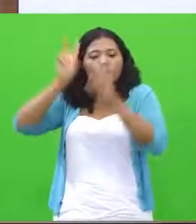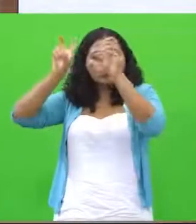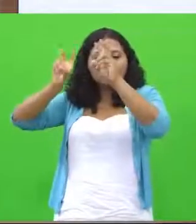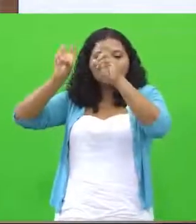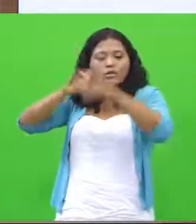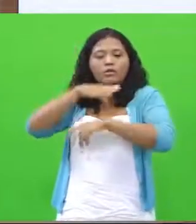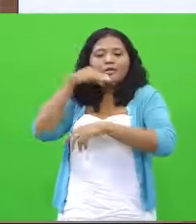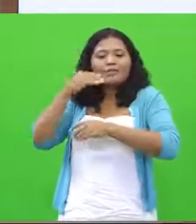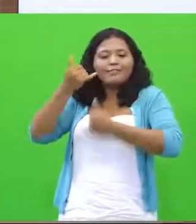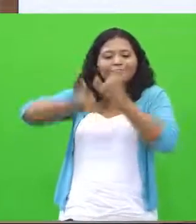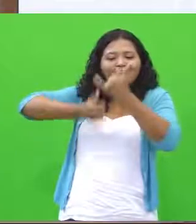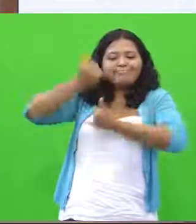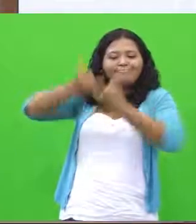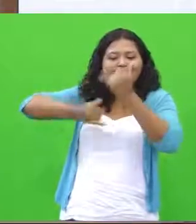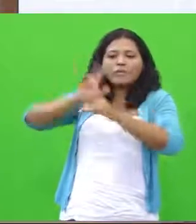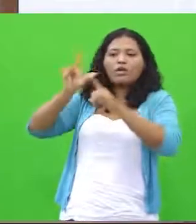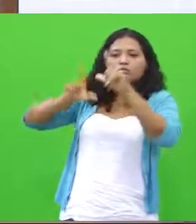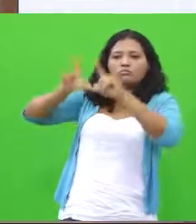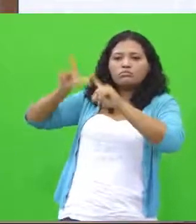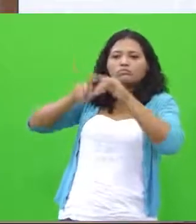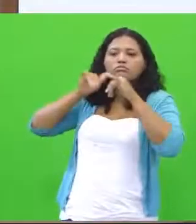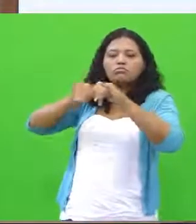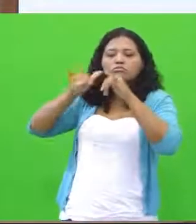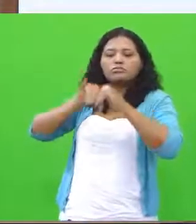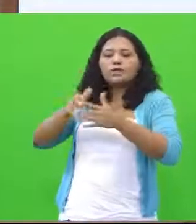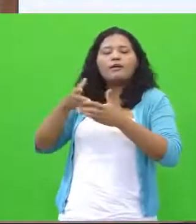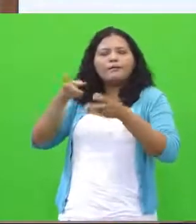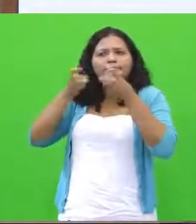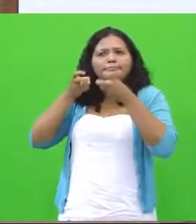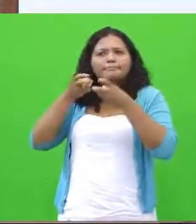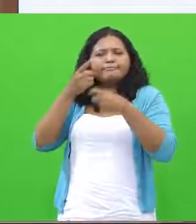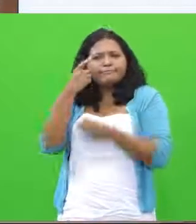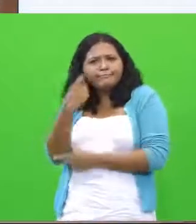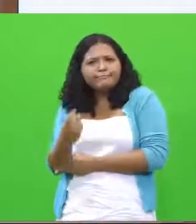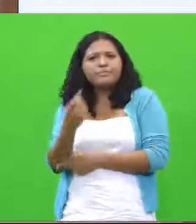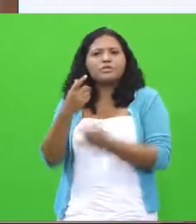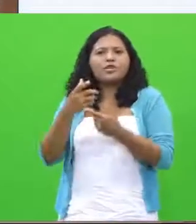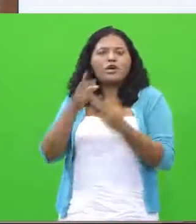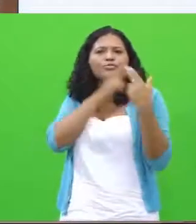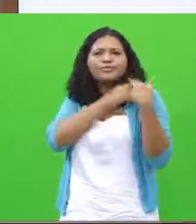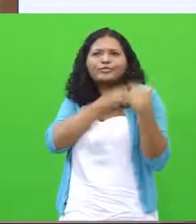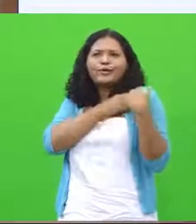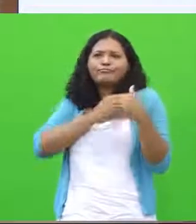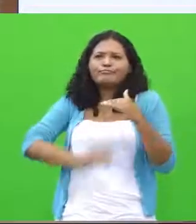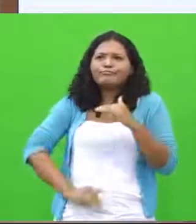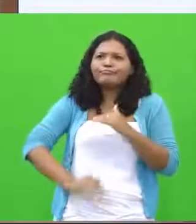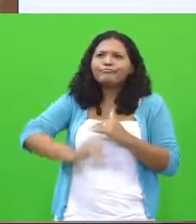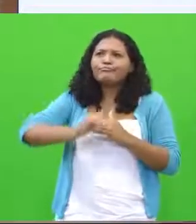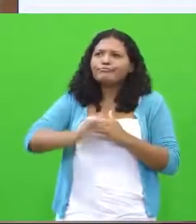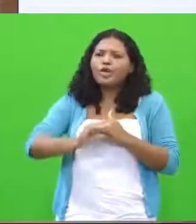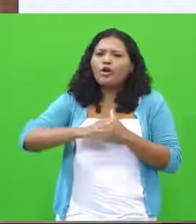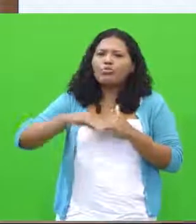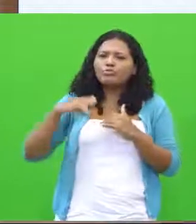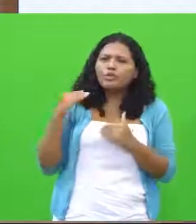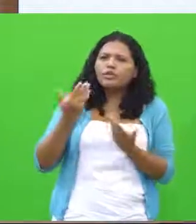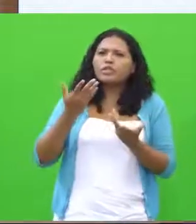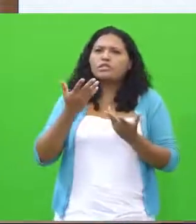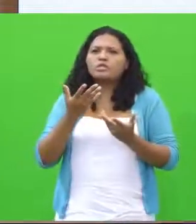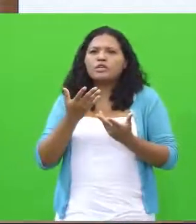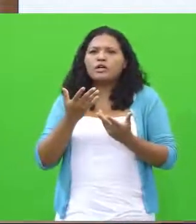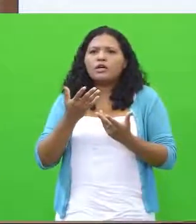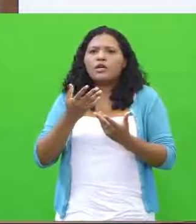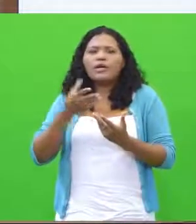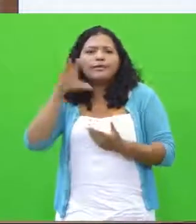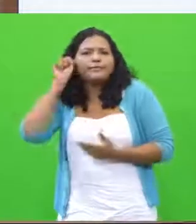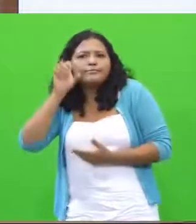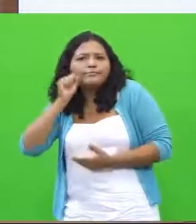criança interagindo na propaganda. Isso deve ser interessante. Responsabilidade mais cedo, compromisso mais cedo, a criança ouvindo